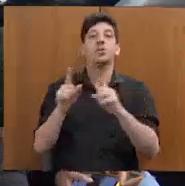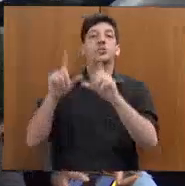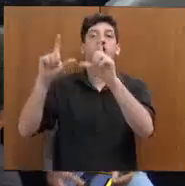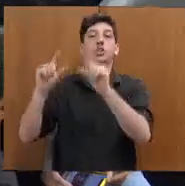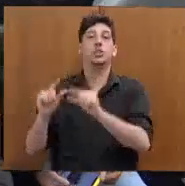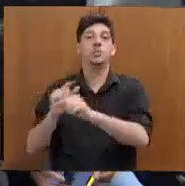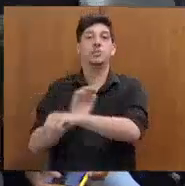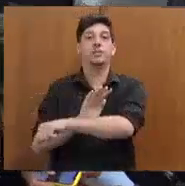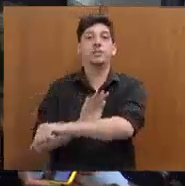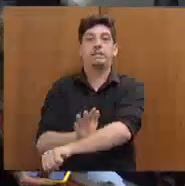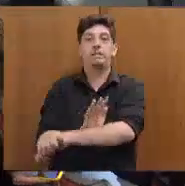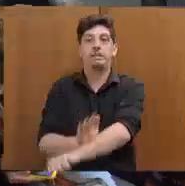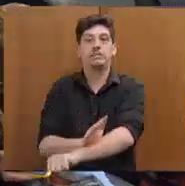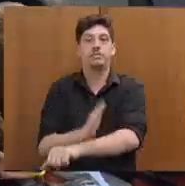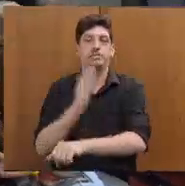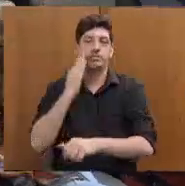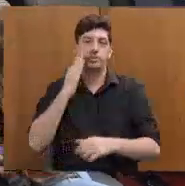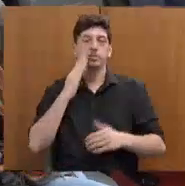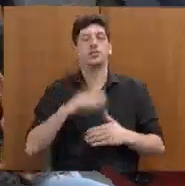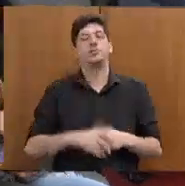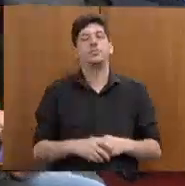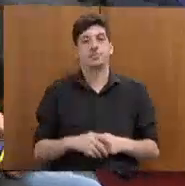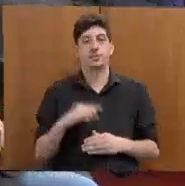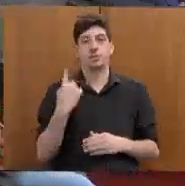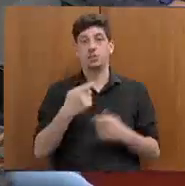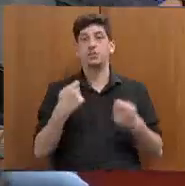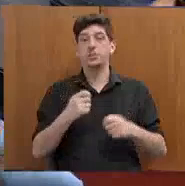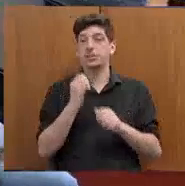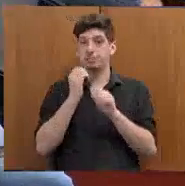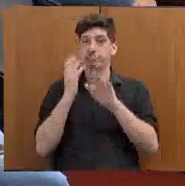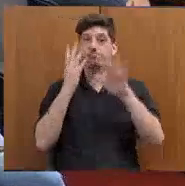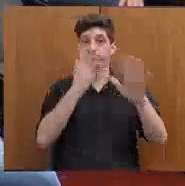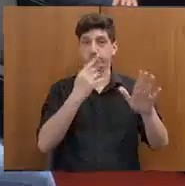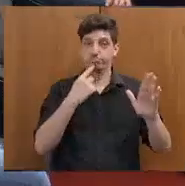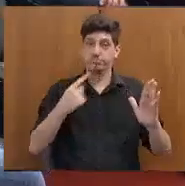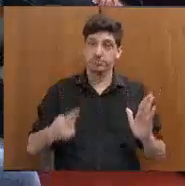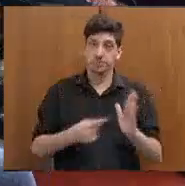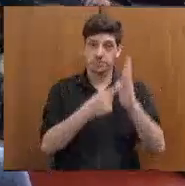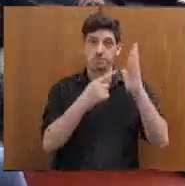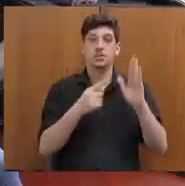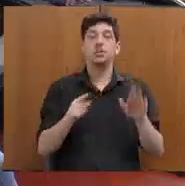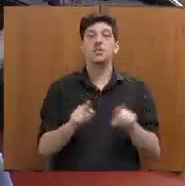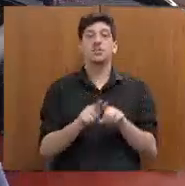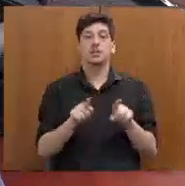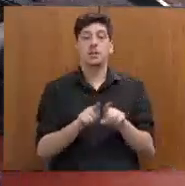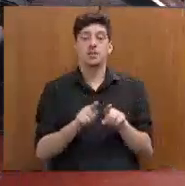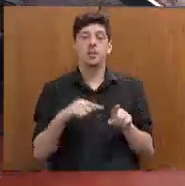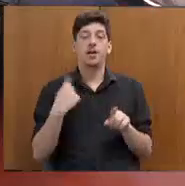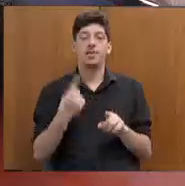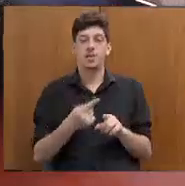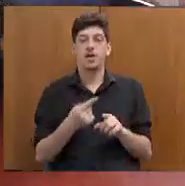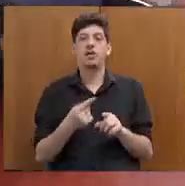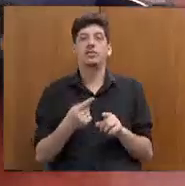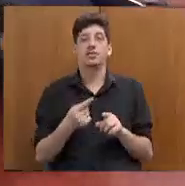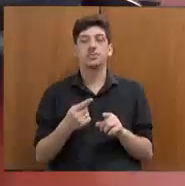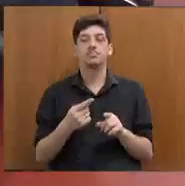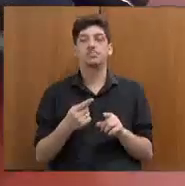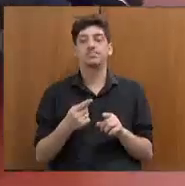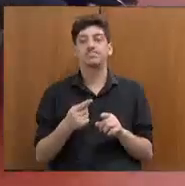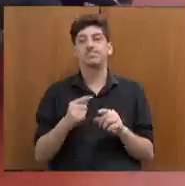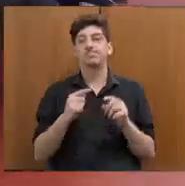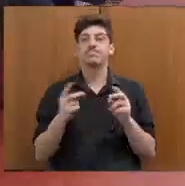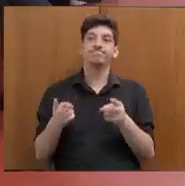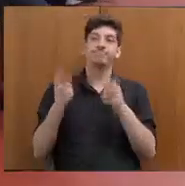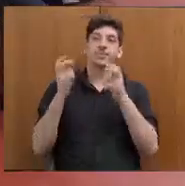Não é possível que nós não só venhamos a denunciar e que nós tenhamos acompanhado sistematicamente as ações que têm sido para